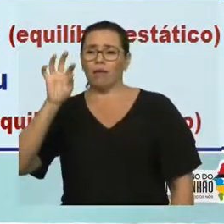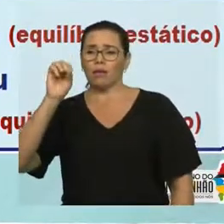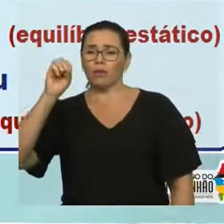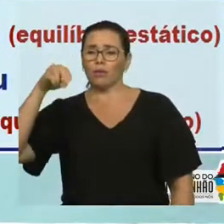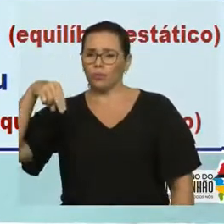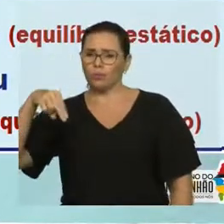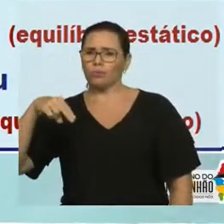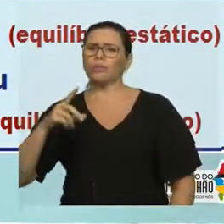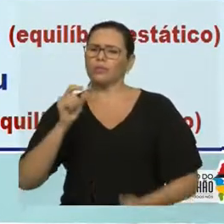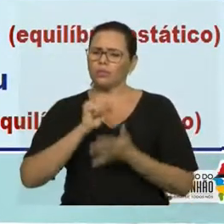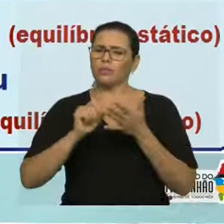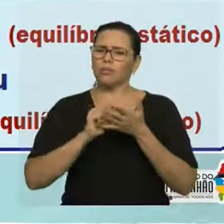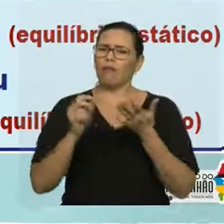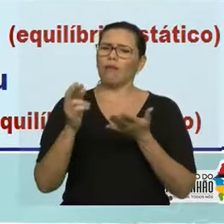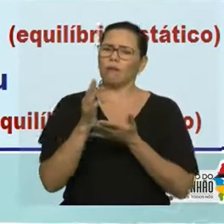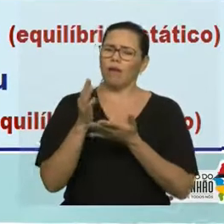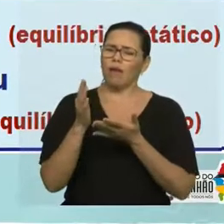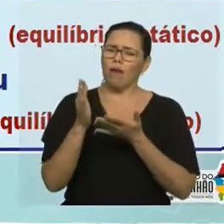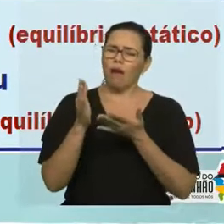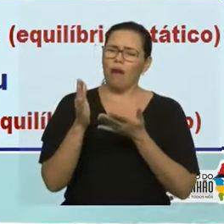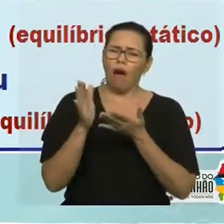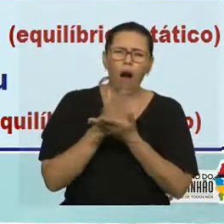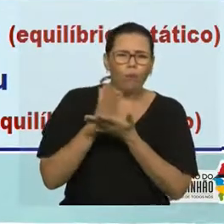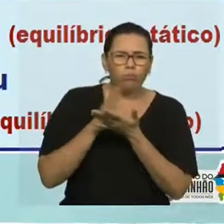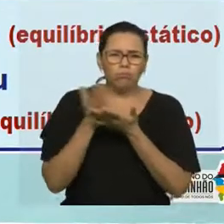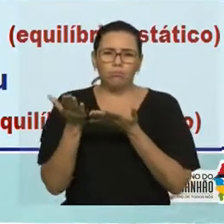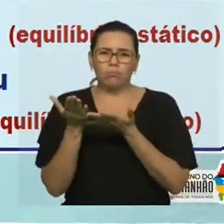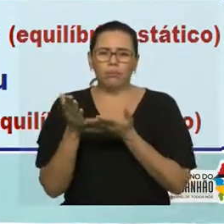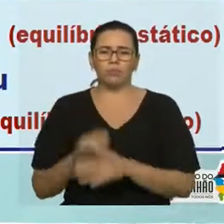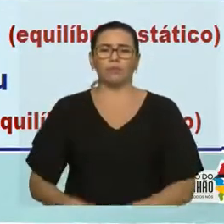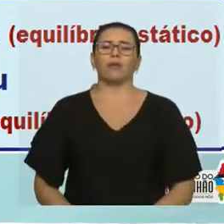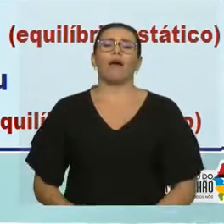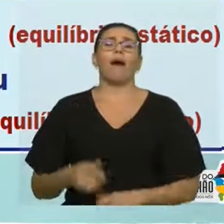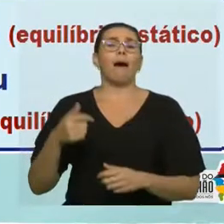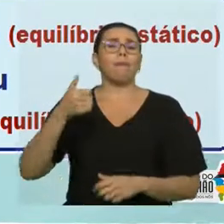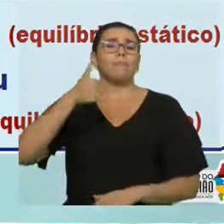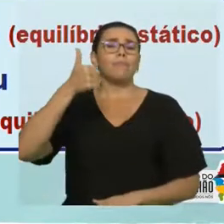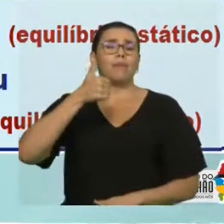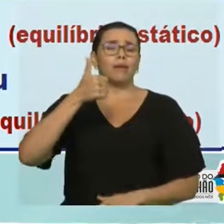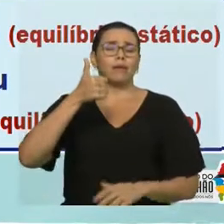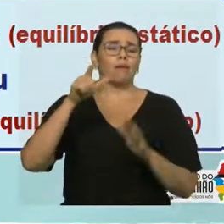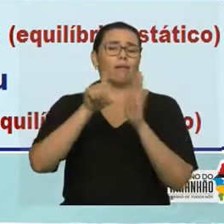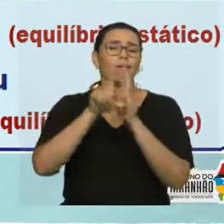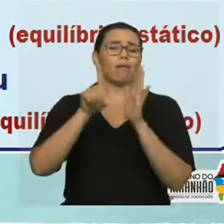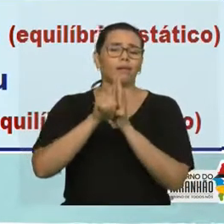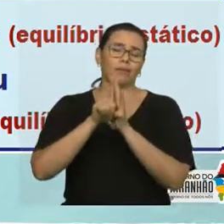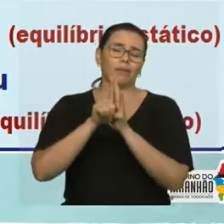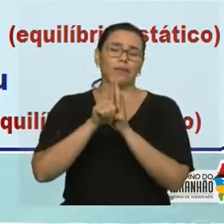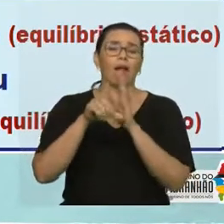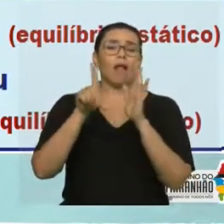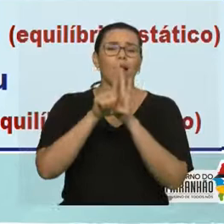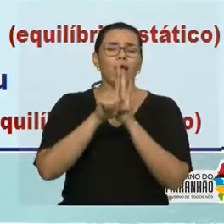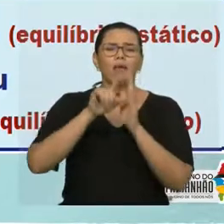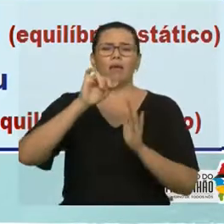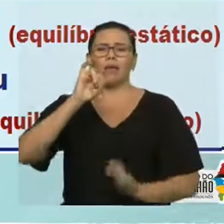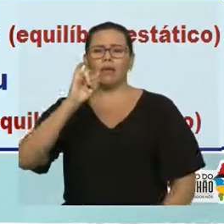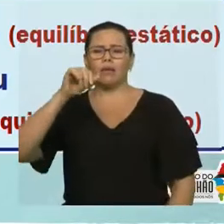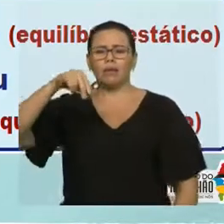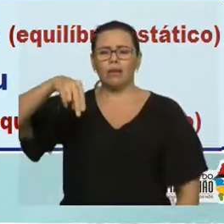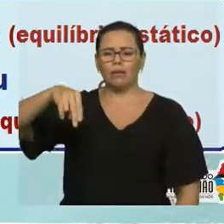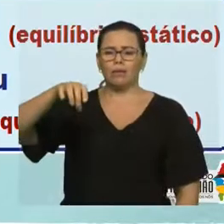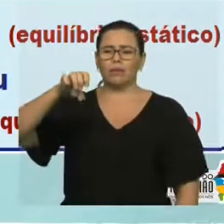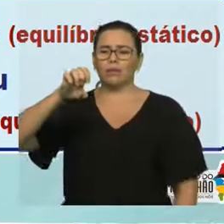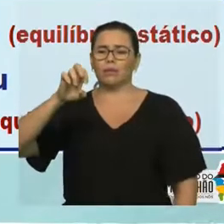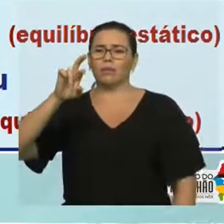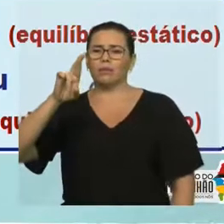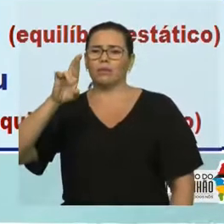entre os corpos. Então, a primeira lei é a chamada de lei da inércia, ou princípio da inércia. Primeiro, o que é a inércia? A